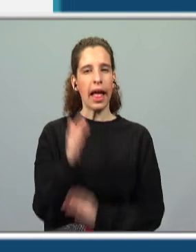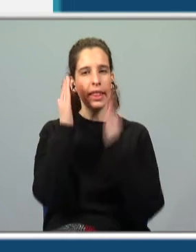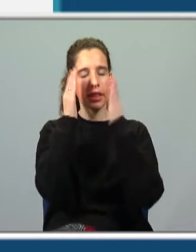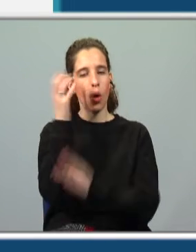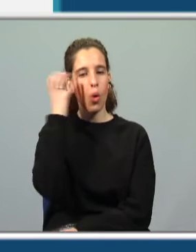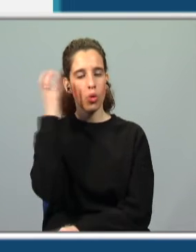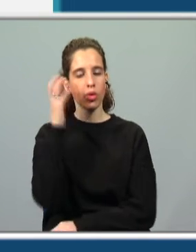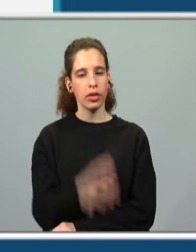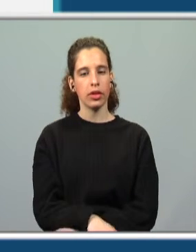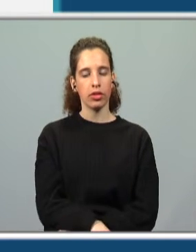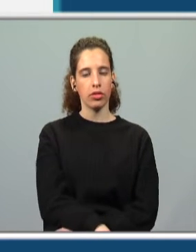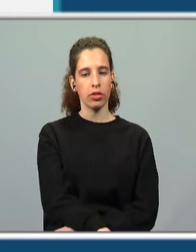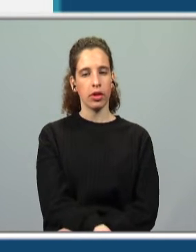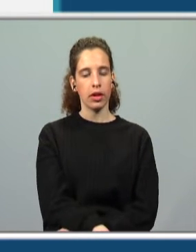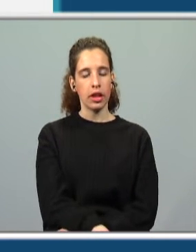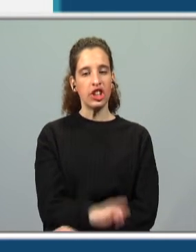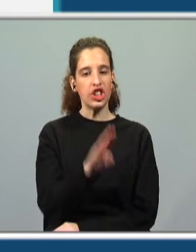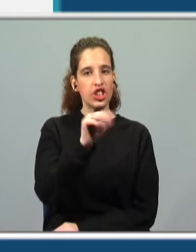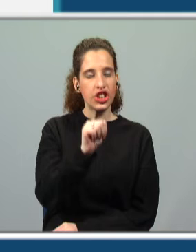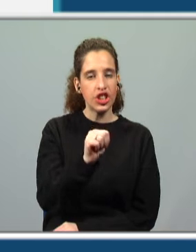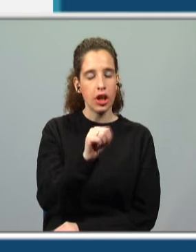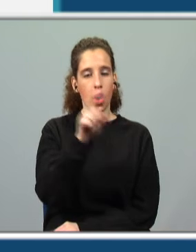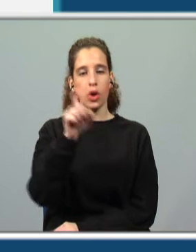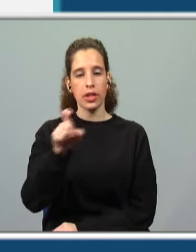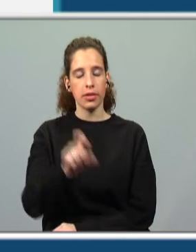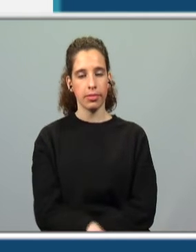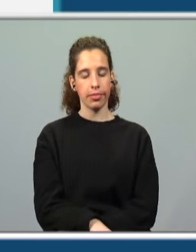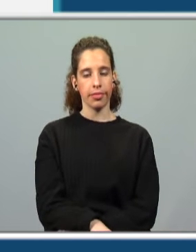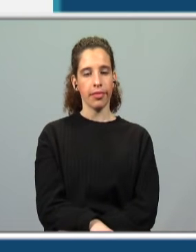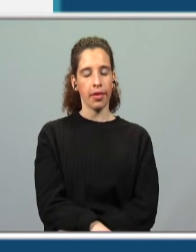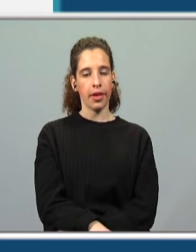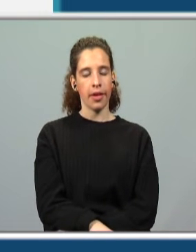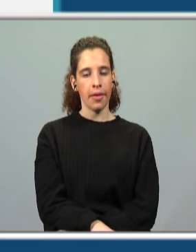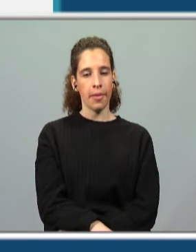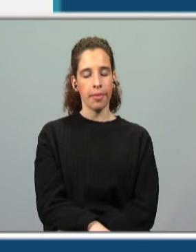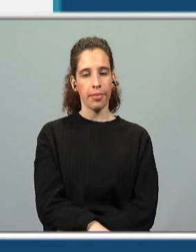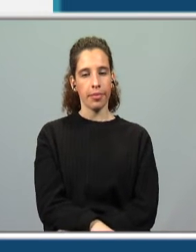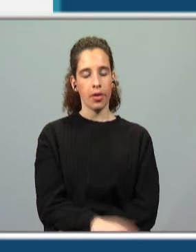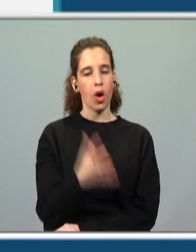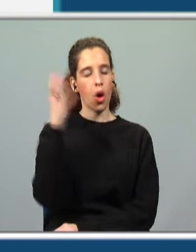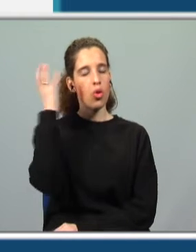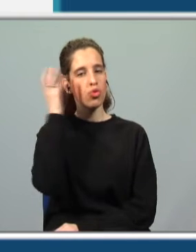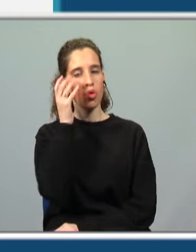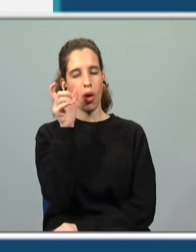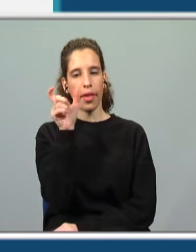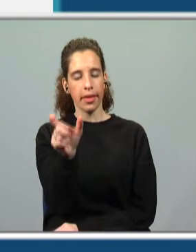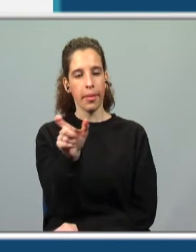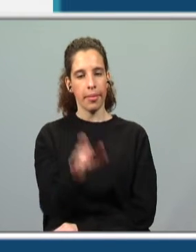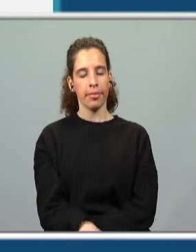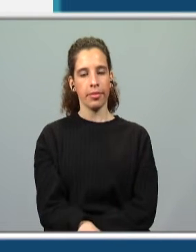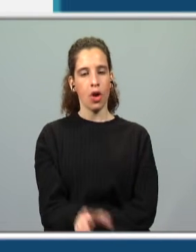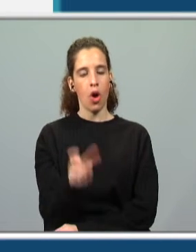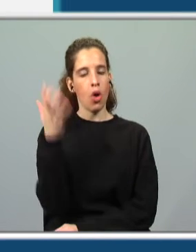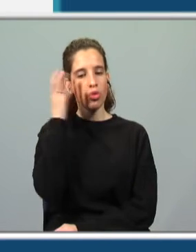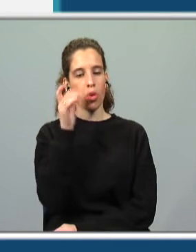som. Ó, palidez. Com o Z. E aqui íamos o quê? Íamos ao som da palavra, ao som que